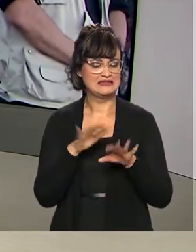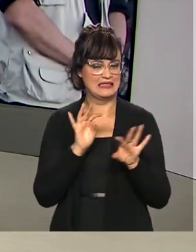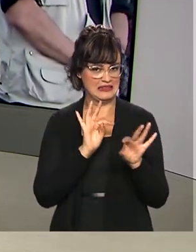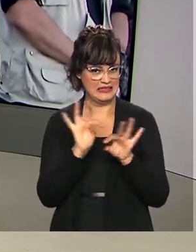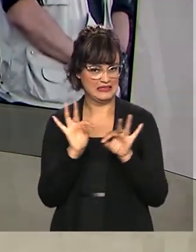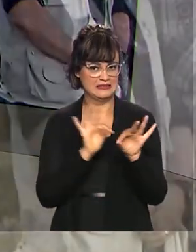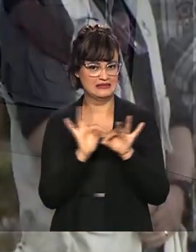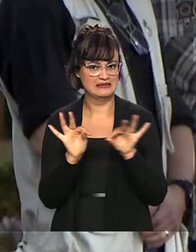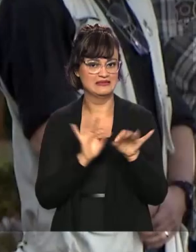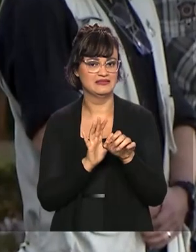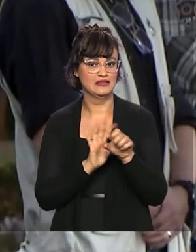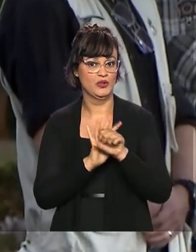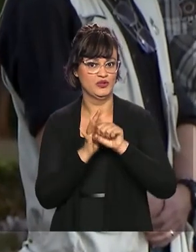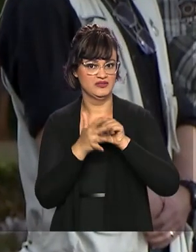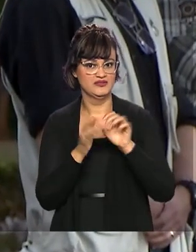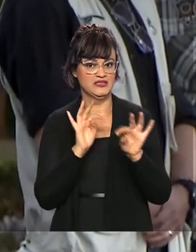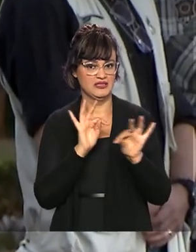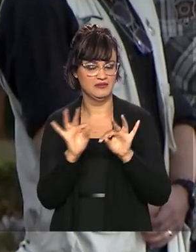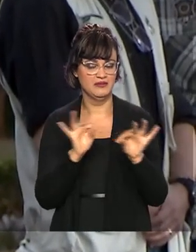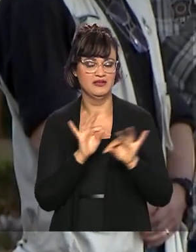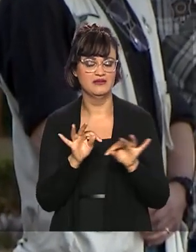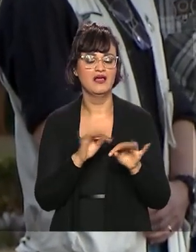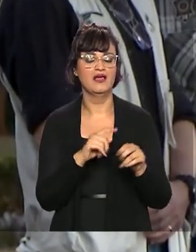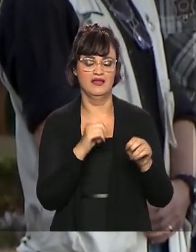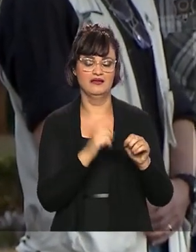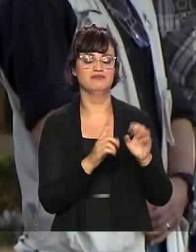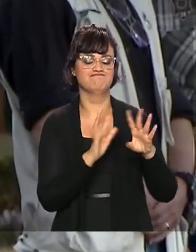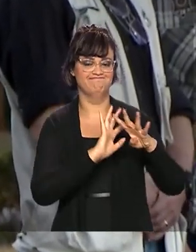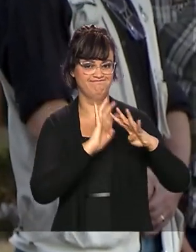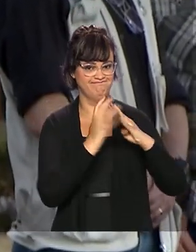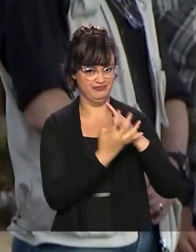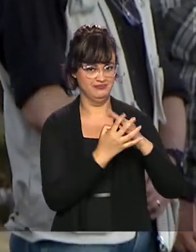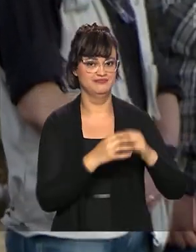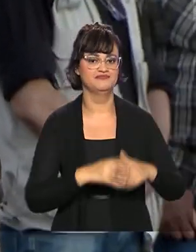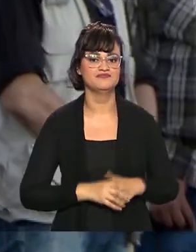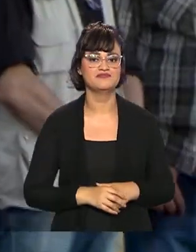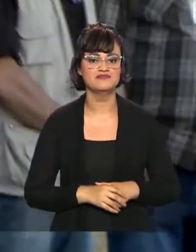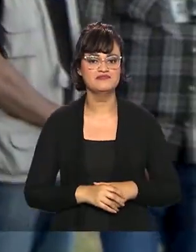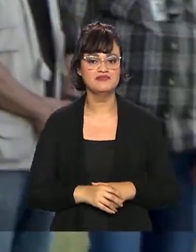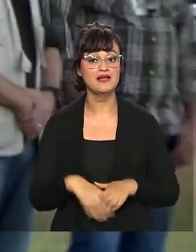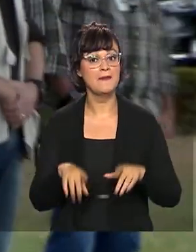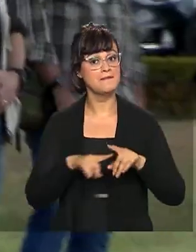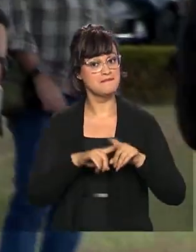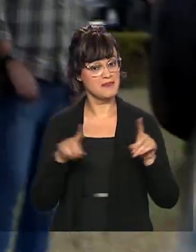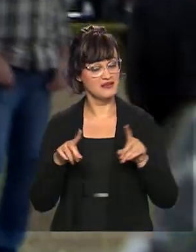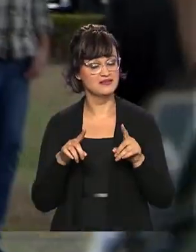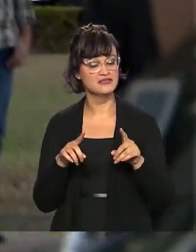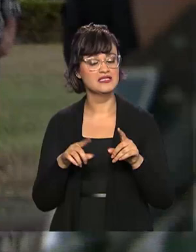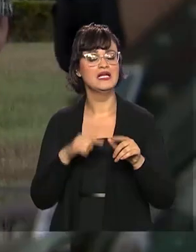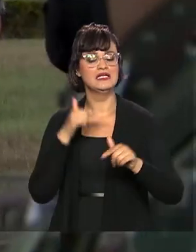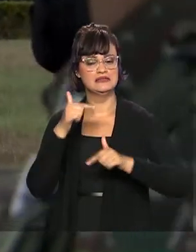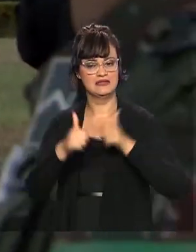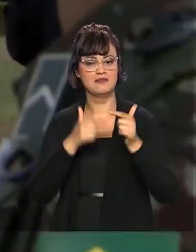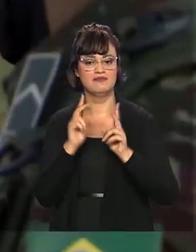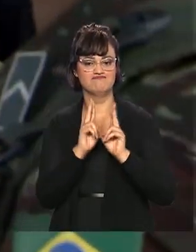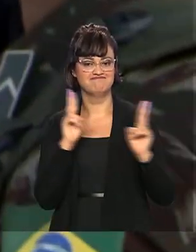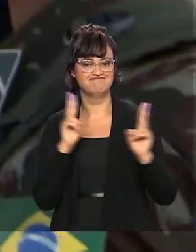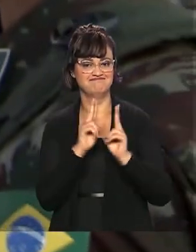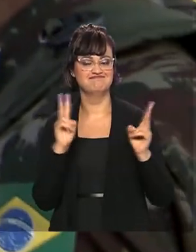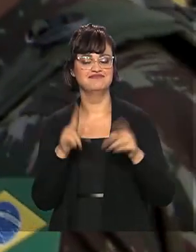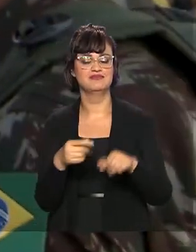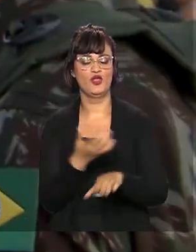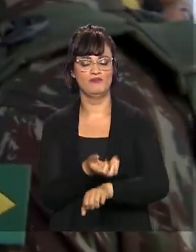da Covid-19, ele cumpre o isolamento social e segue a rotina de trabalho remoto por